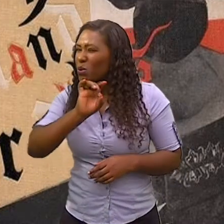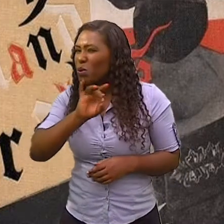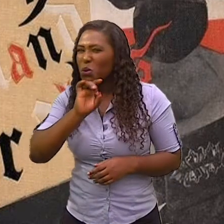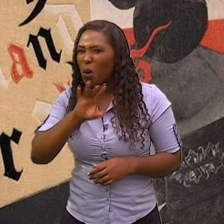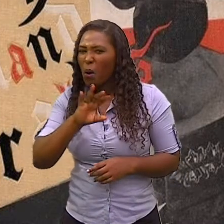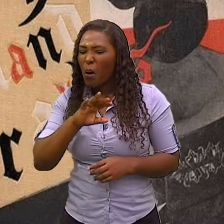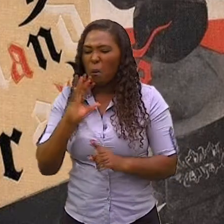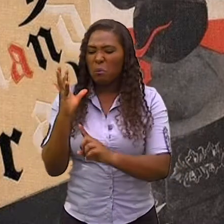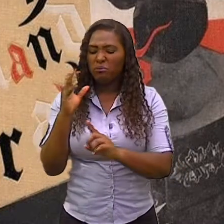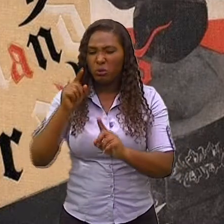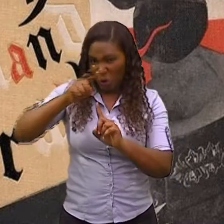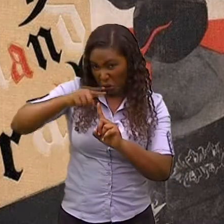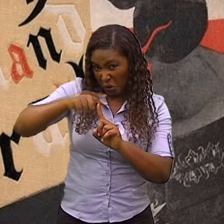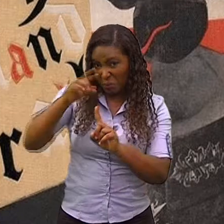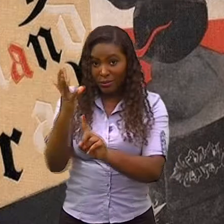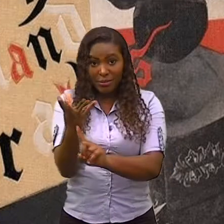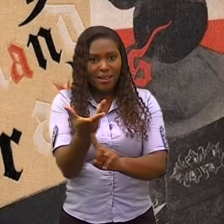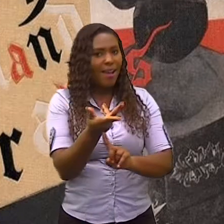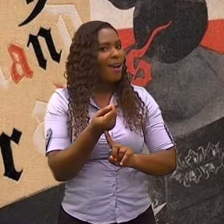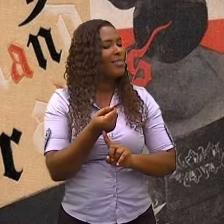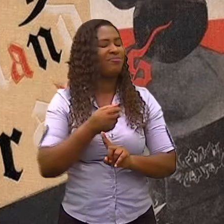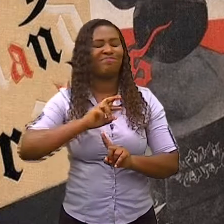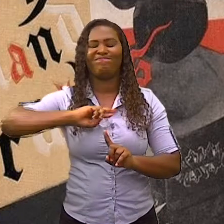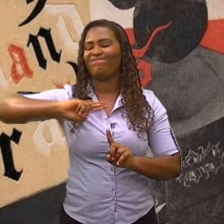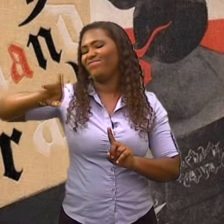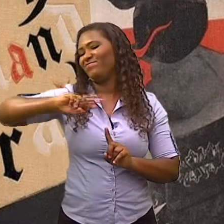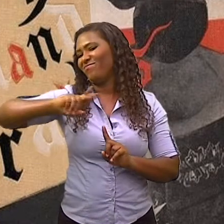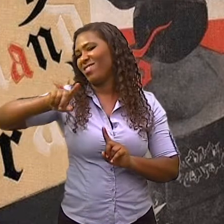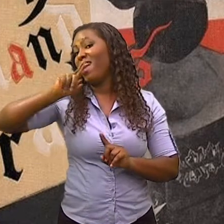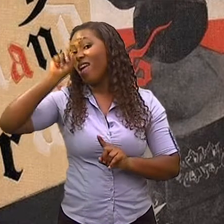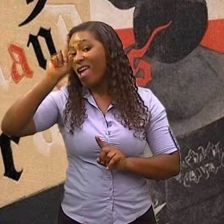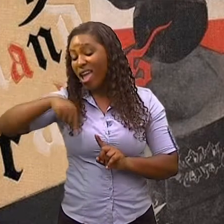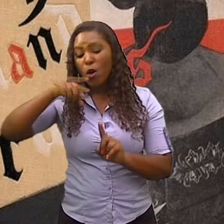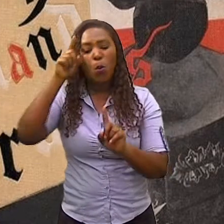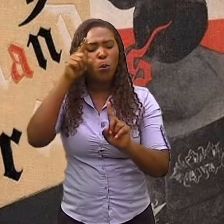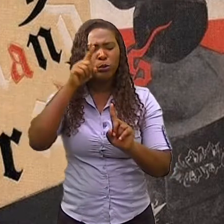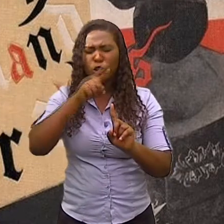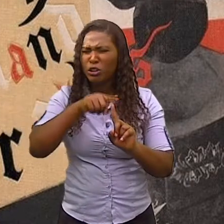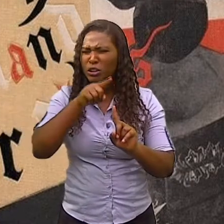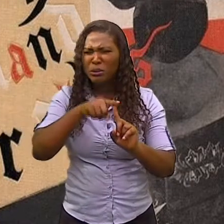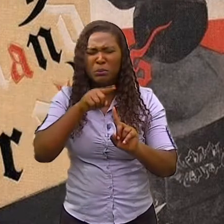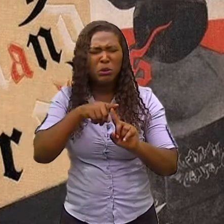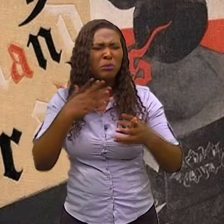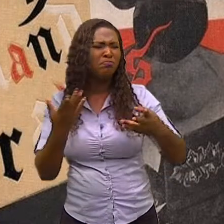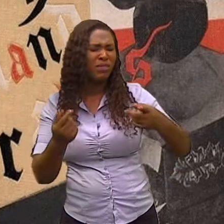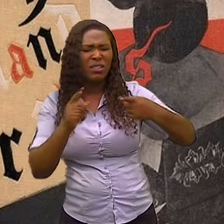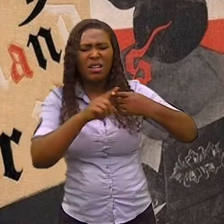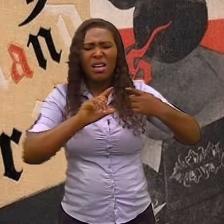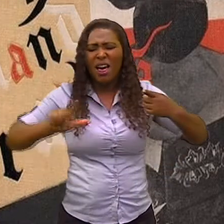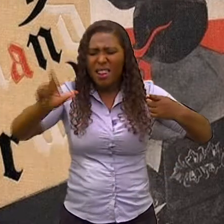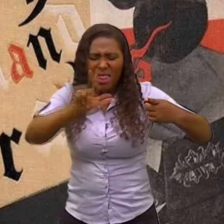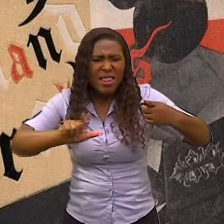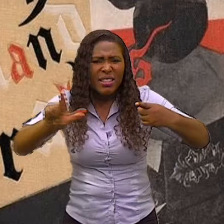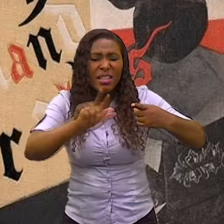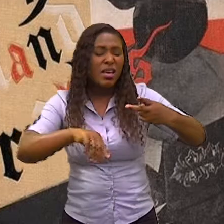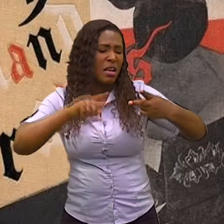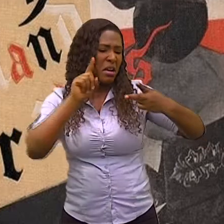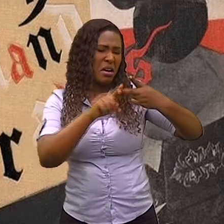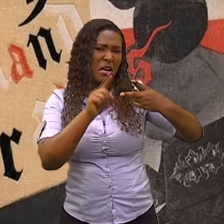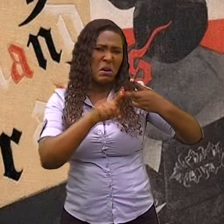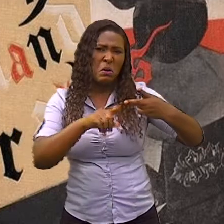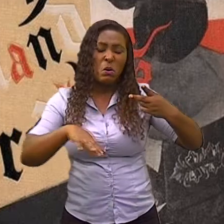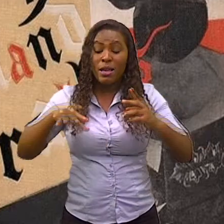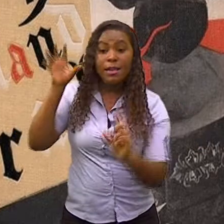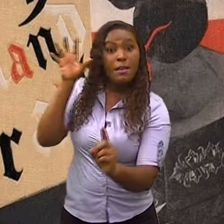mas sim de um verdadeiro movimento literário, musical, filosófico